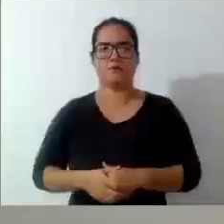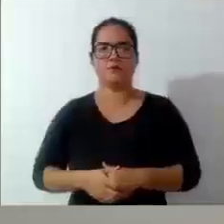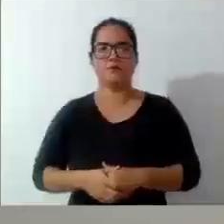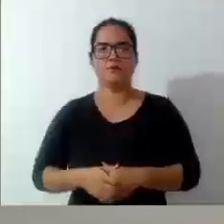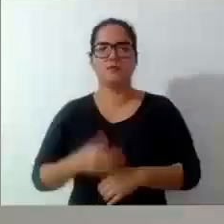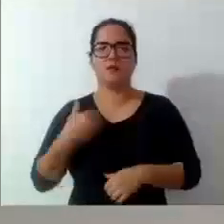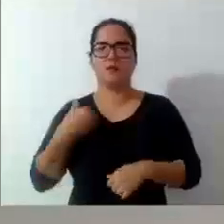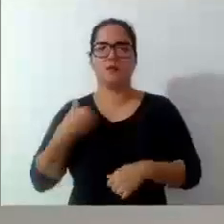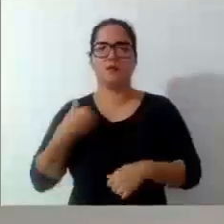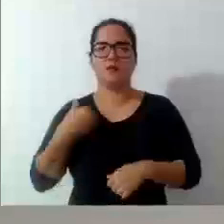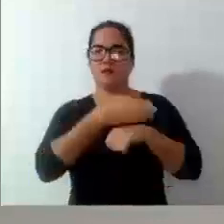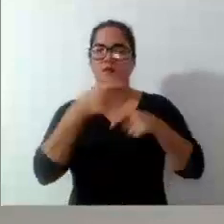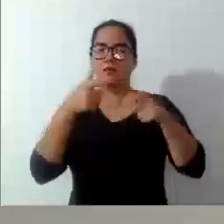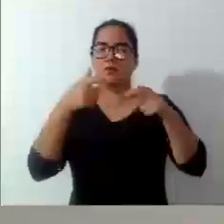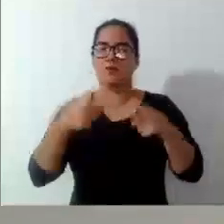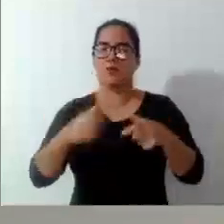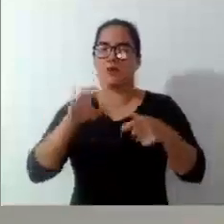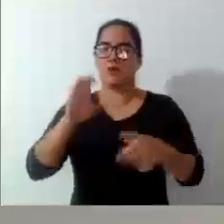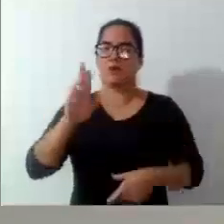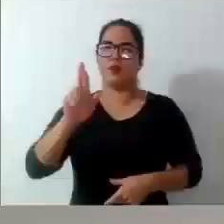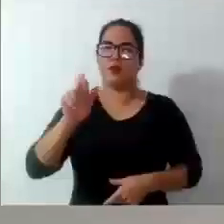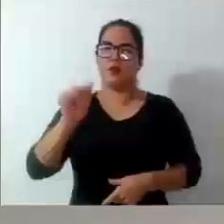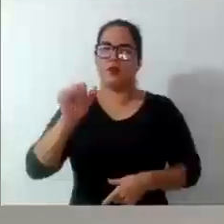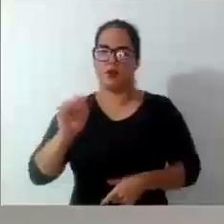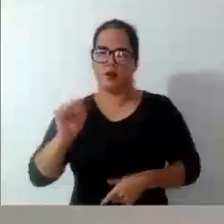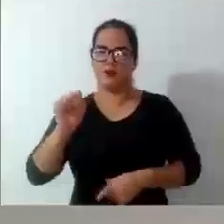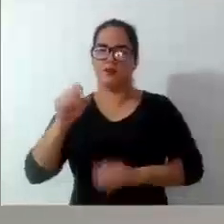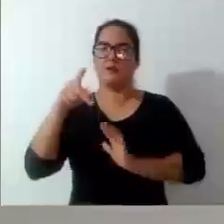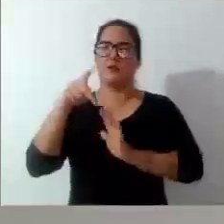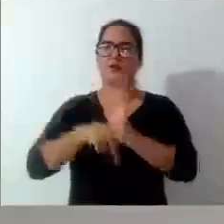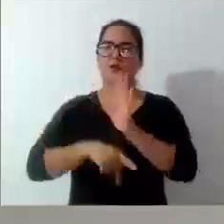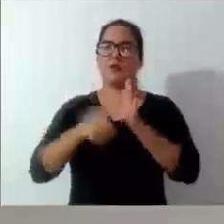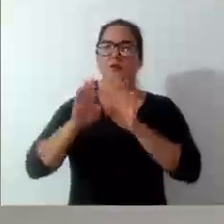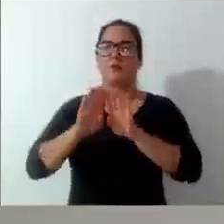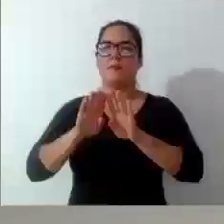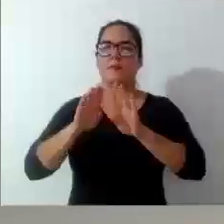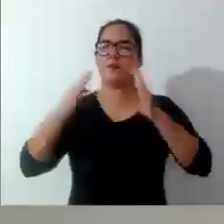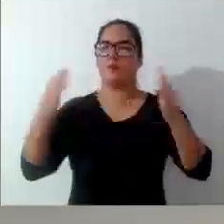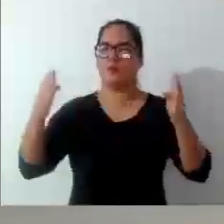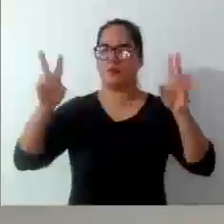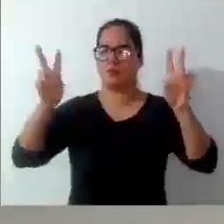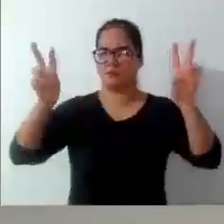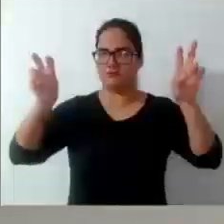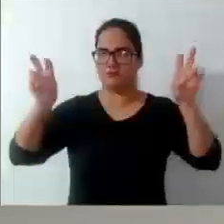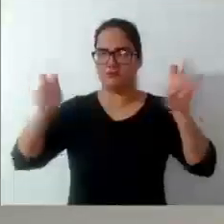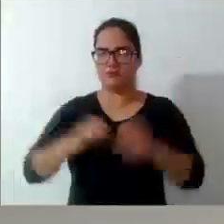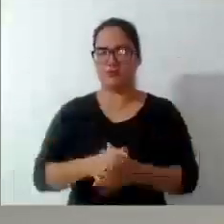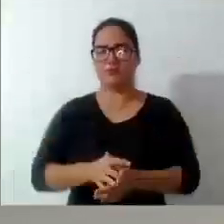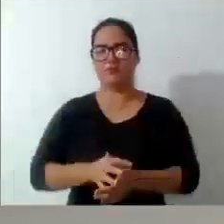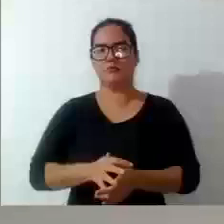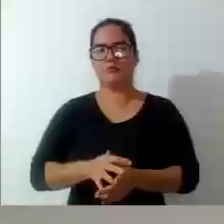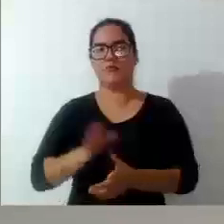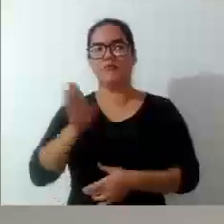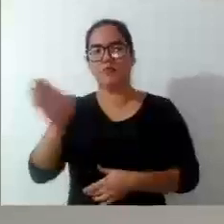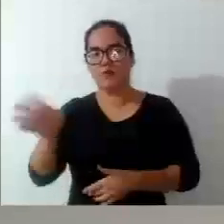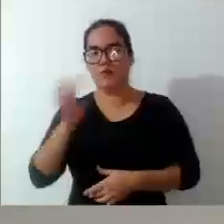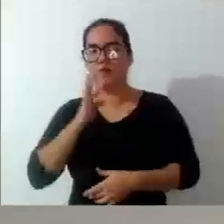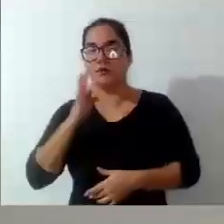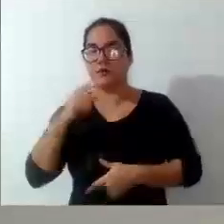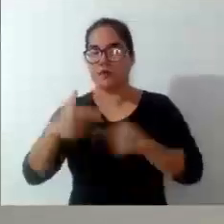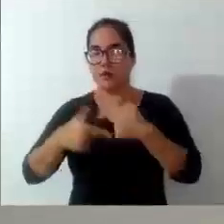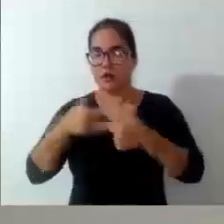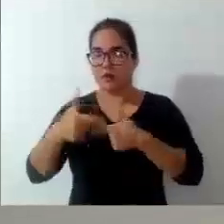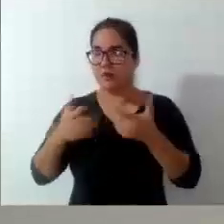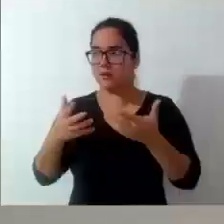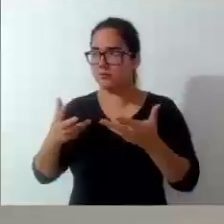eu participei ali no CRAS, do projeto de portas abertas, e pude conhecer o trabalho incrível que o CRAS